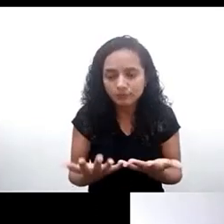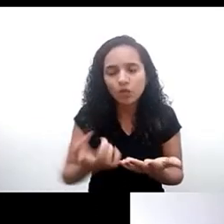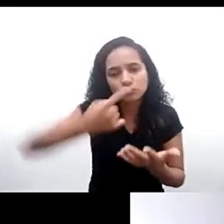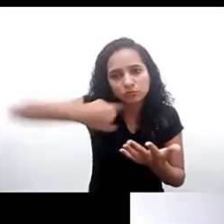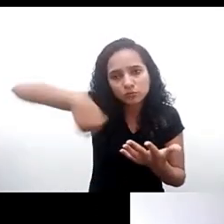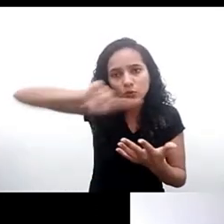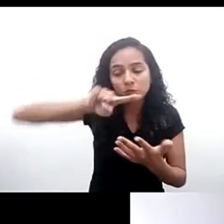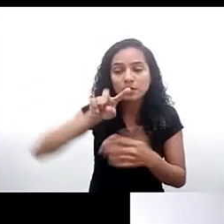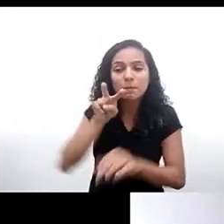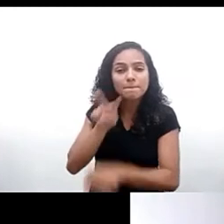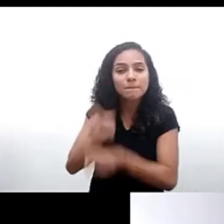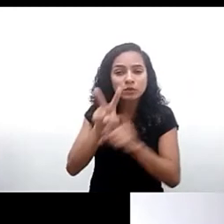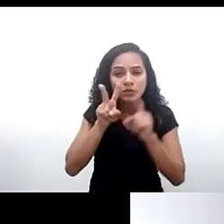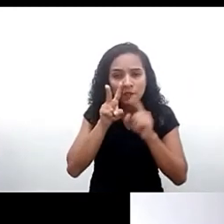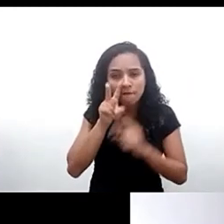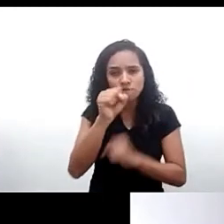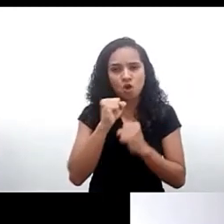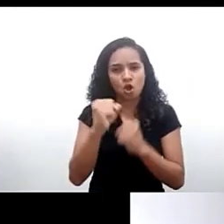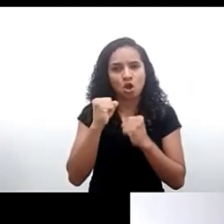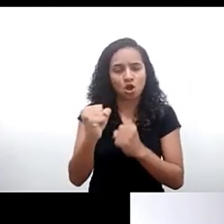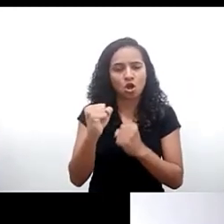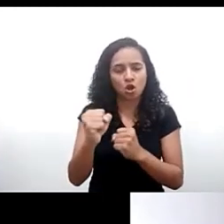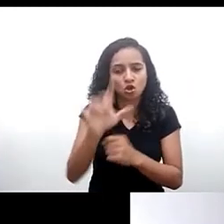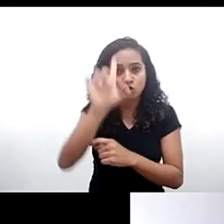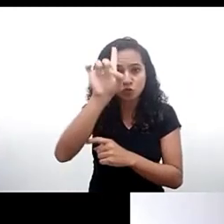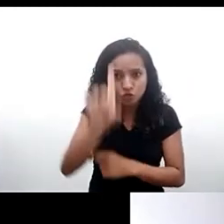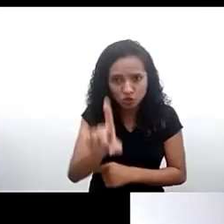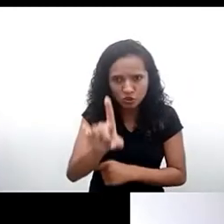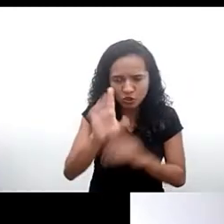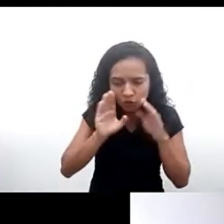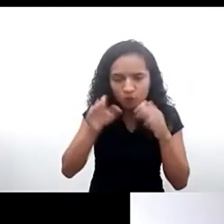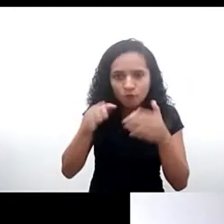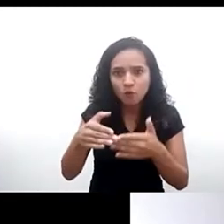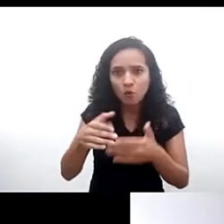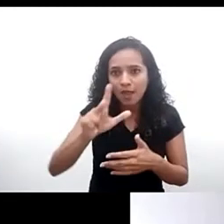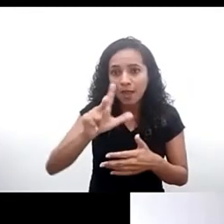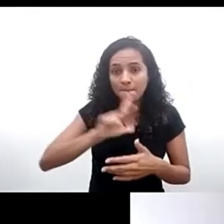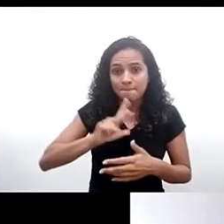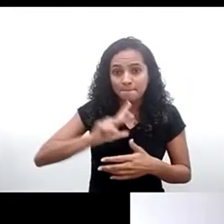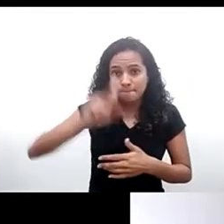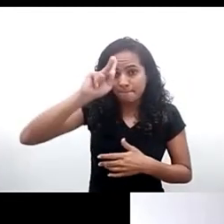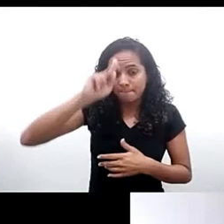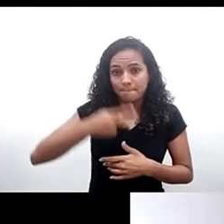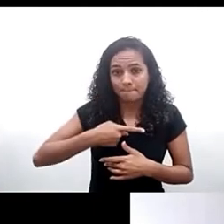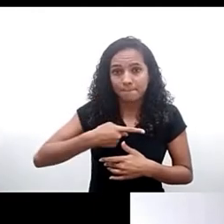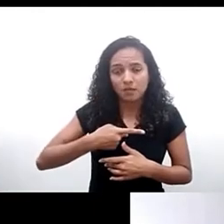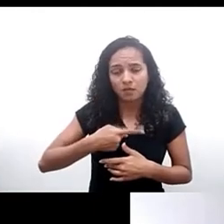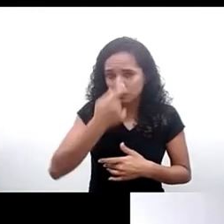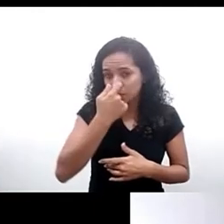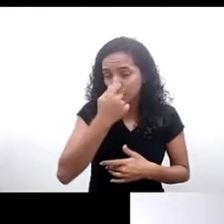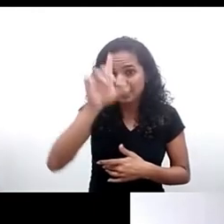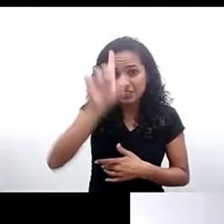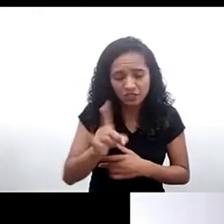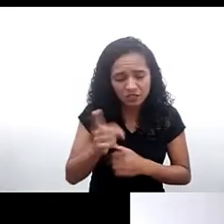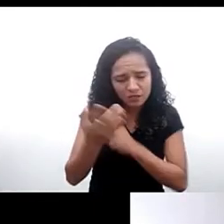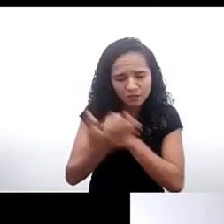forte que decorre desse direito fundamental à proteção de dados pessoais lembrando também que desse direito fundamental decorre